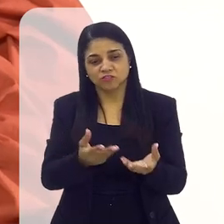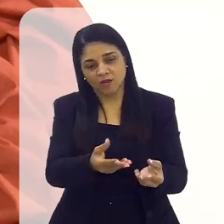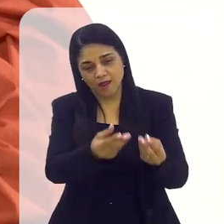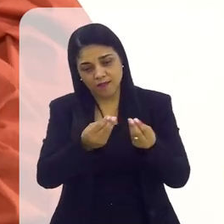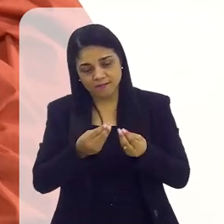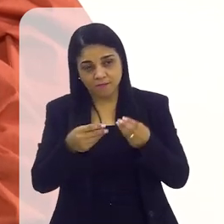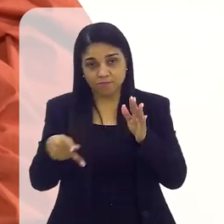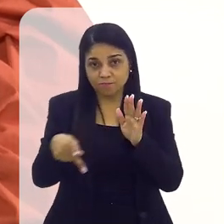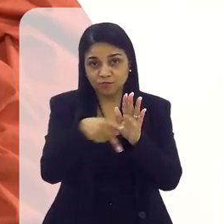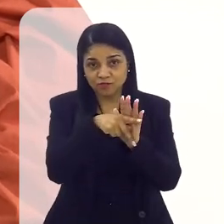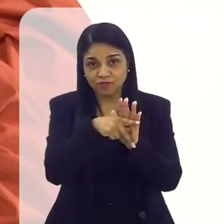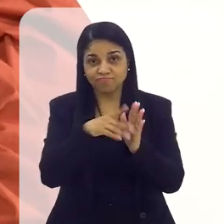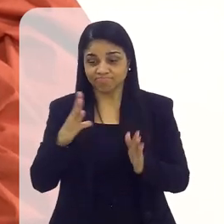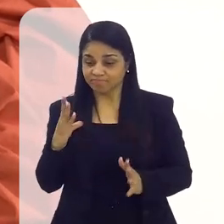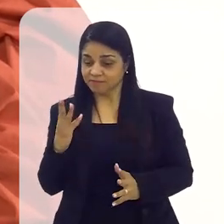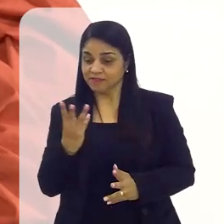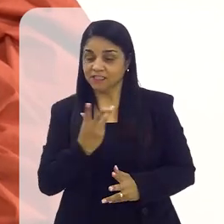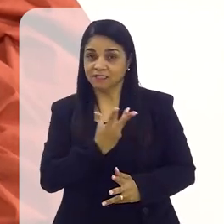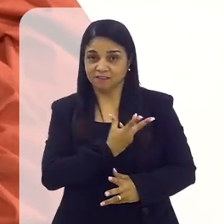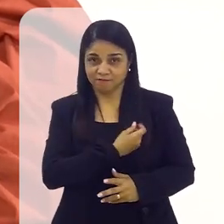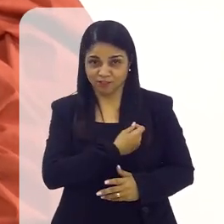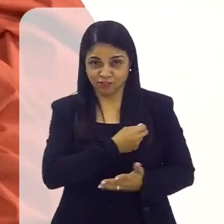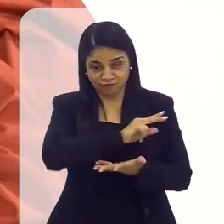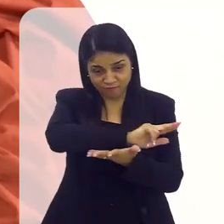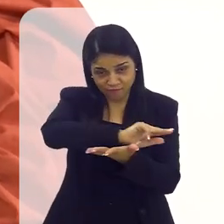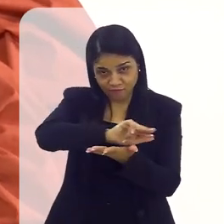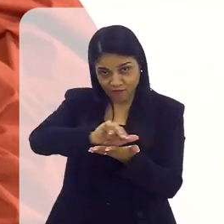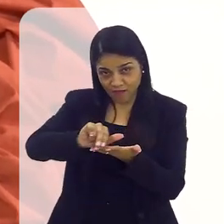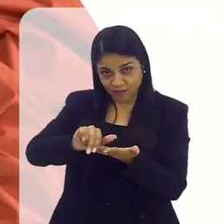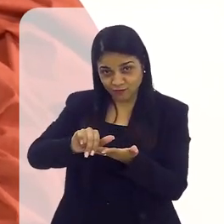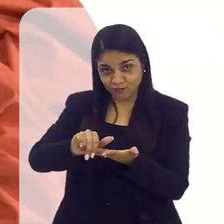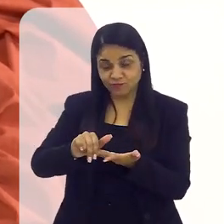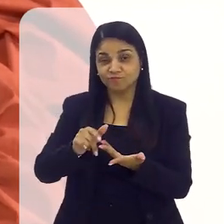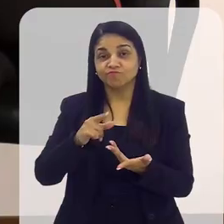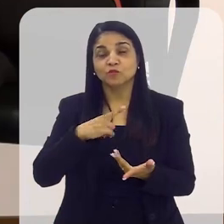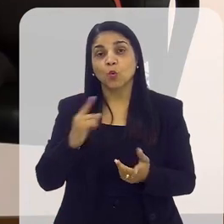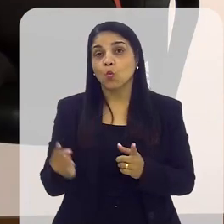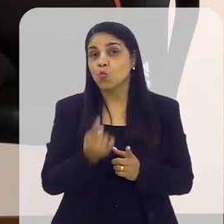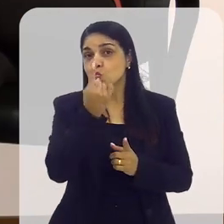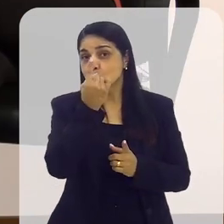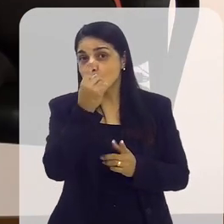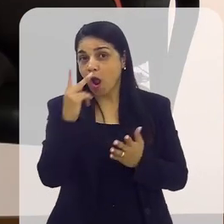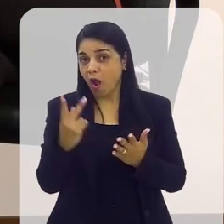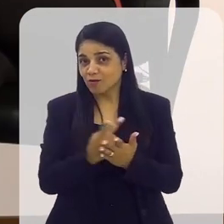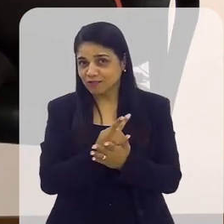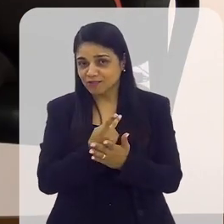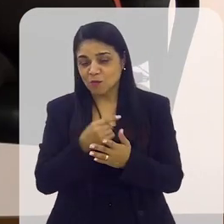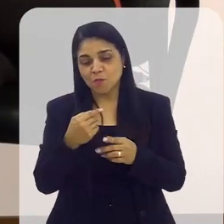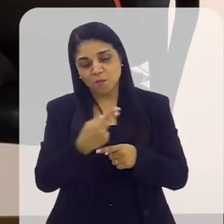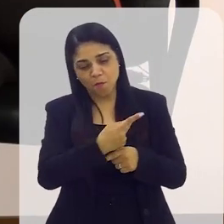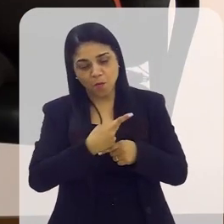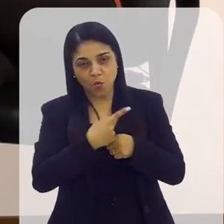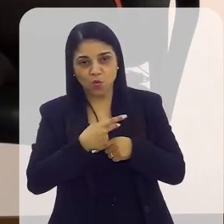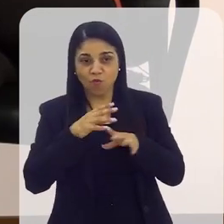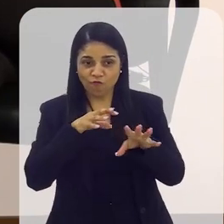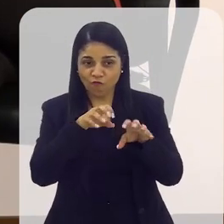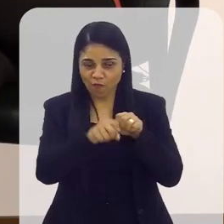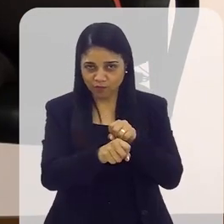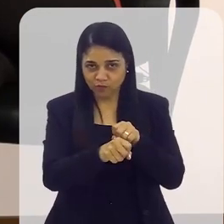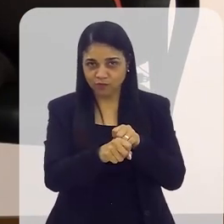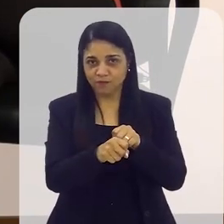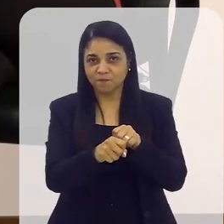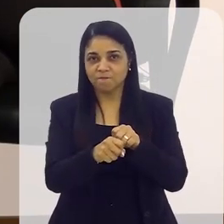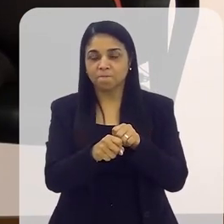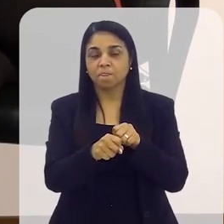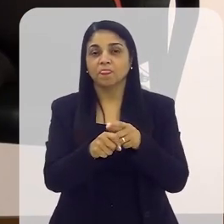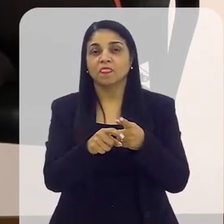Luzia, recebe no projeto muitos travestis. E eu vou te falar o que aconteceu com um que me procurou, que foi na formatura. Acho que você